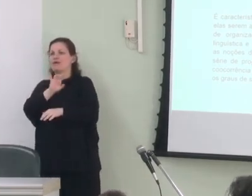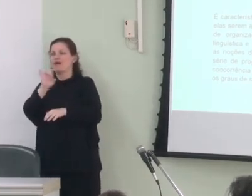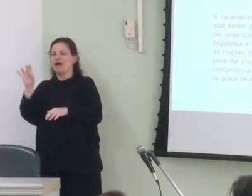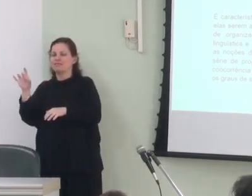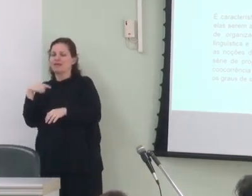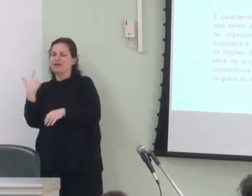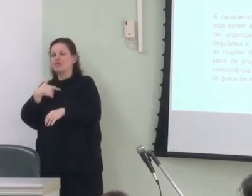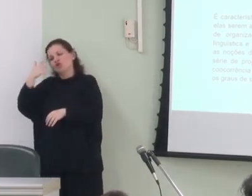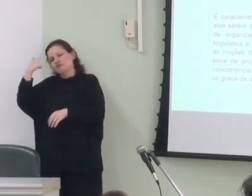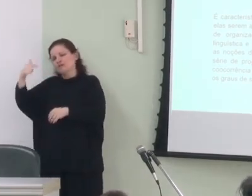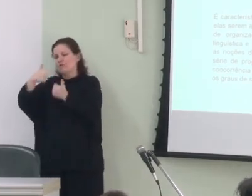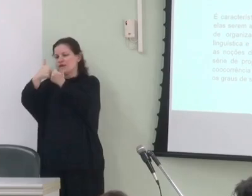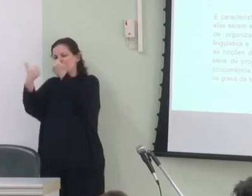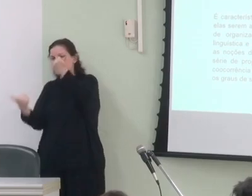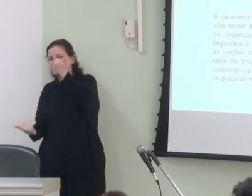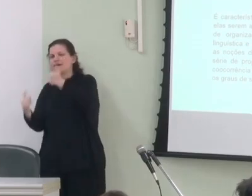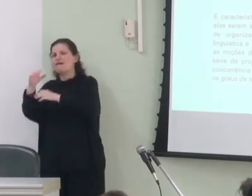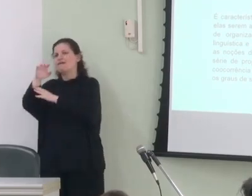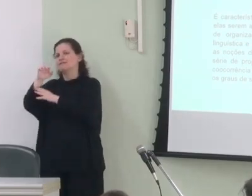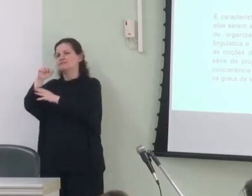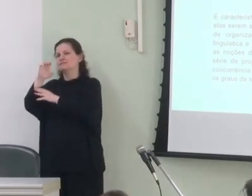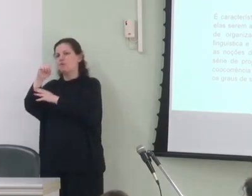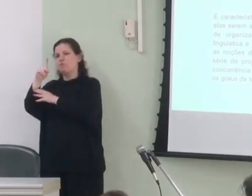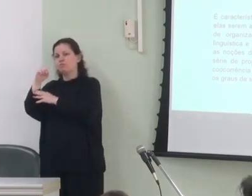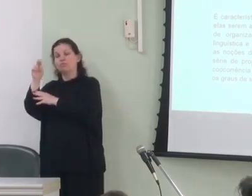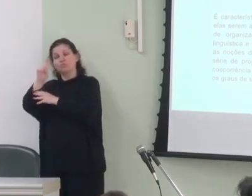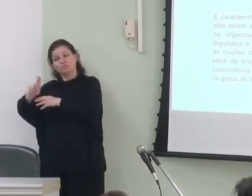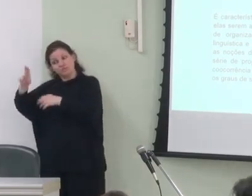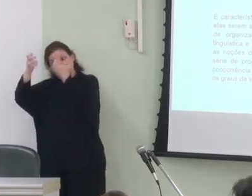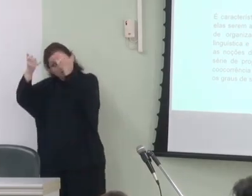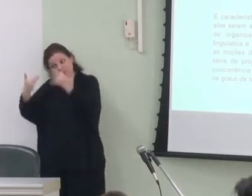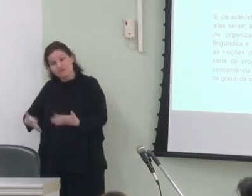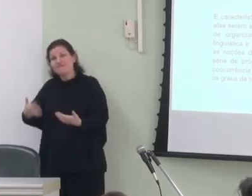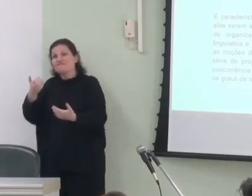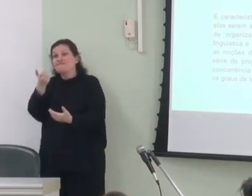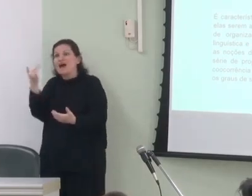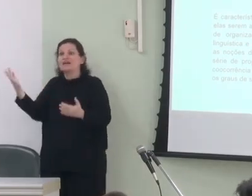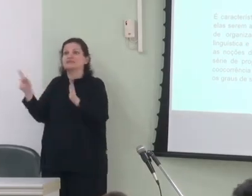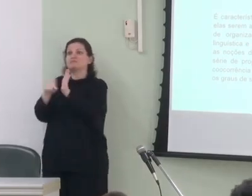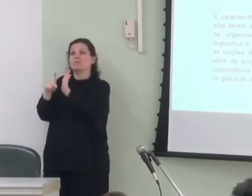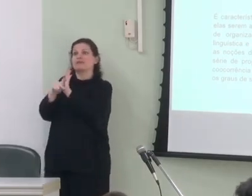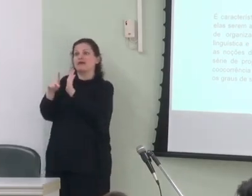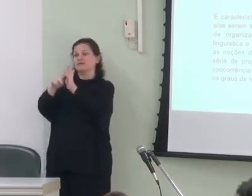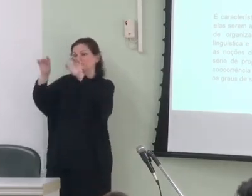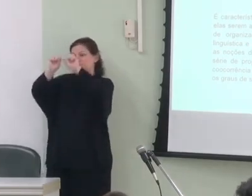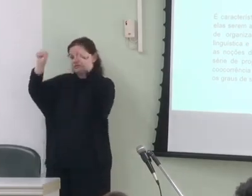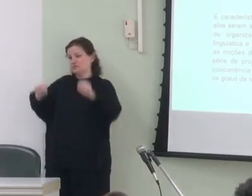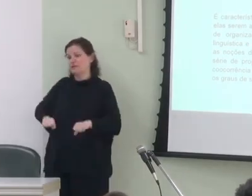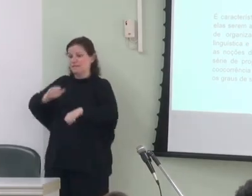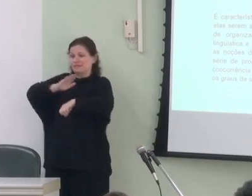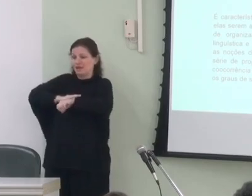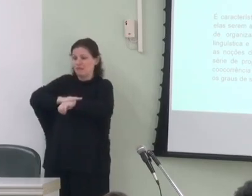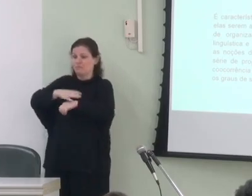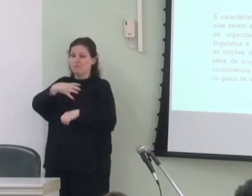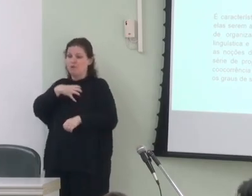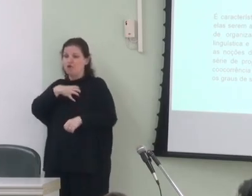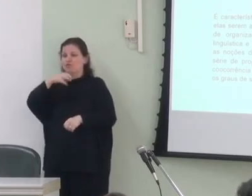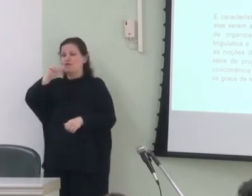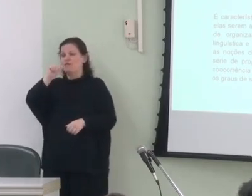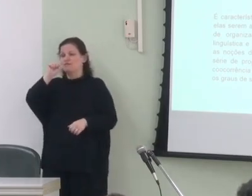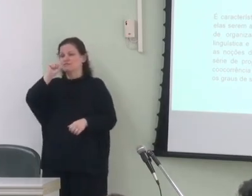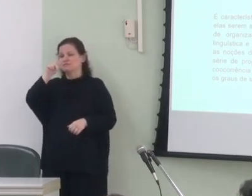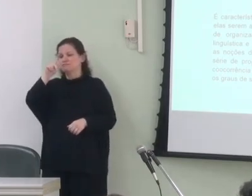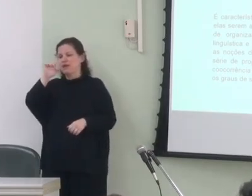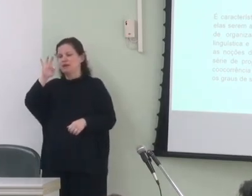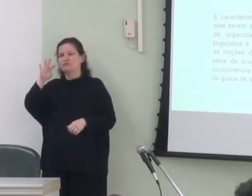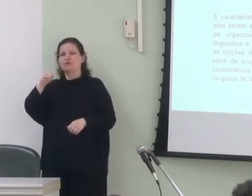as noções de hierarquia e escopo são usadas para explicar uma série de propriedades do sistema de tempo modo e aspecto assim como